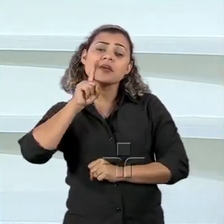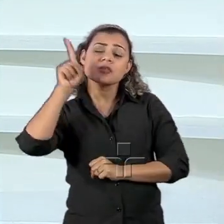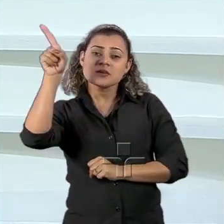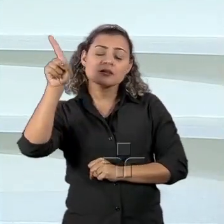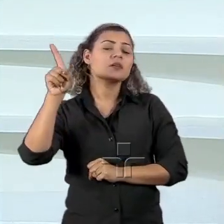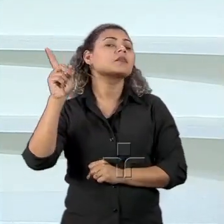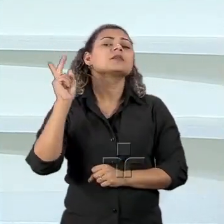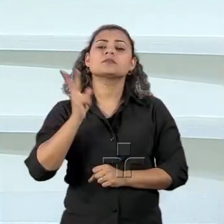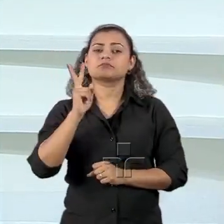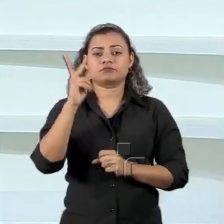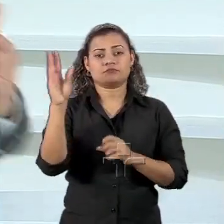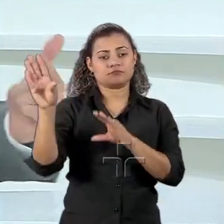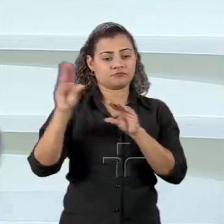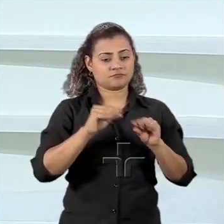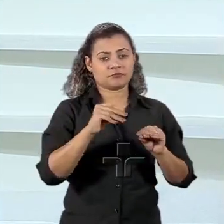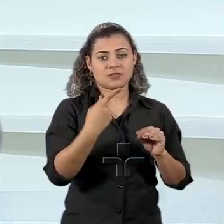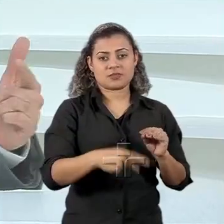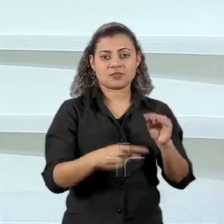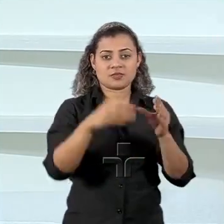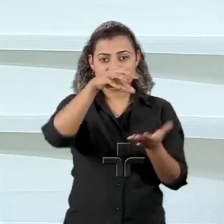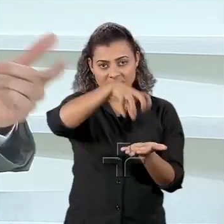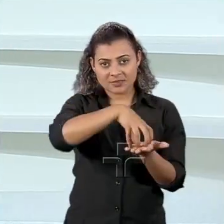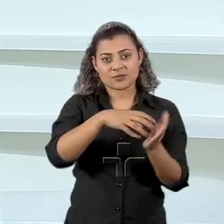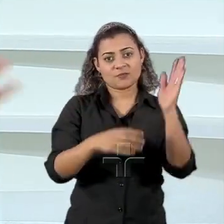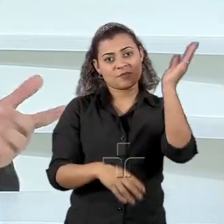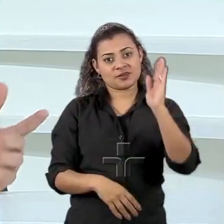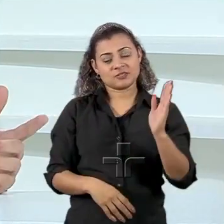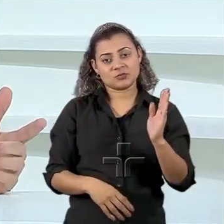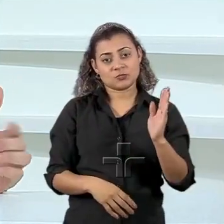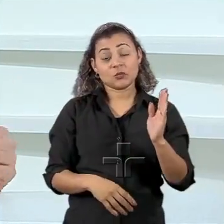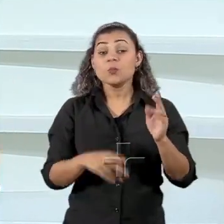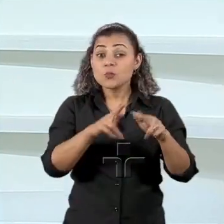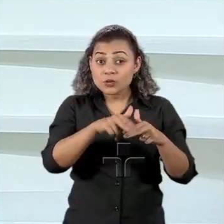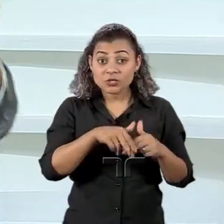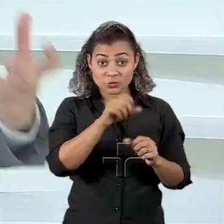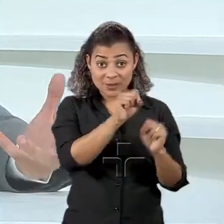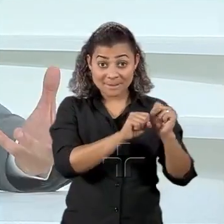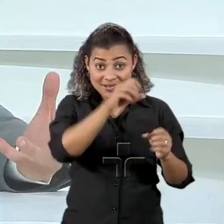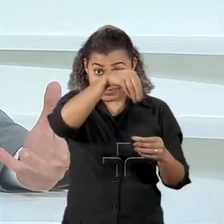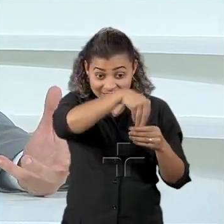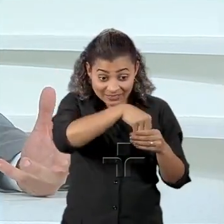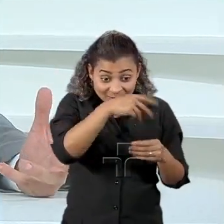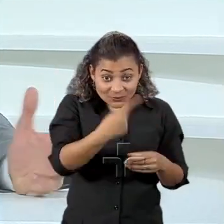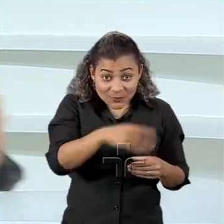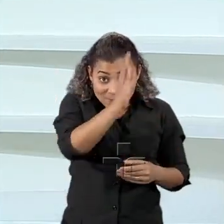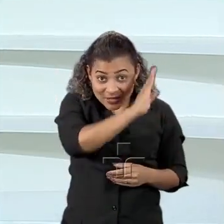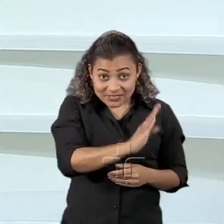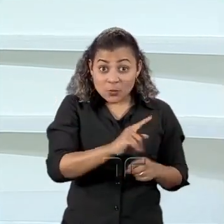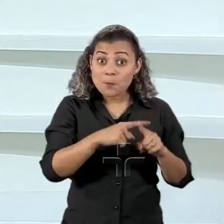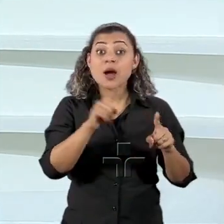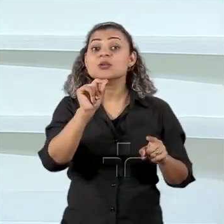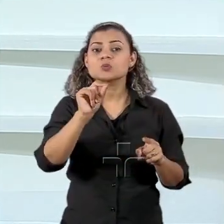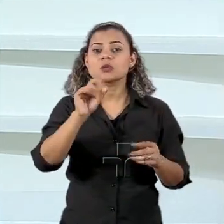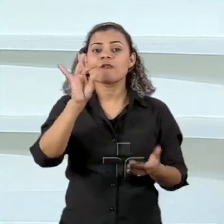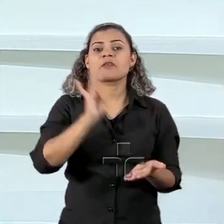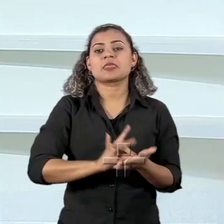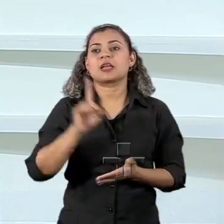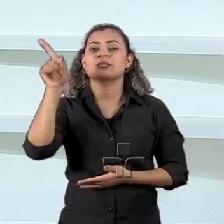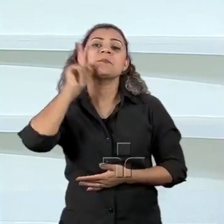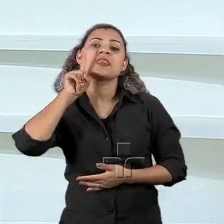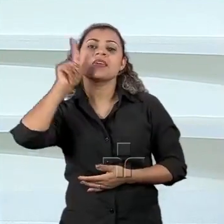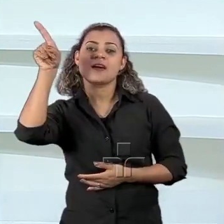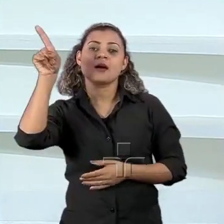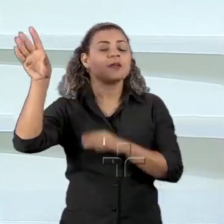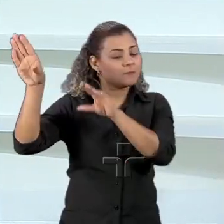Brasil. Então, essas empresas é que fazem a maior parte do comércio com os Estados Unidos. É um comércio intrafirma, é um comércio industrial, o nosso